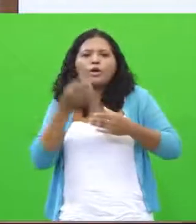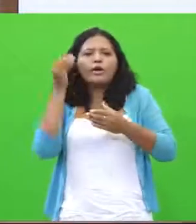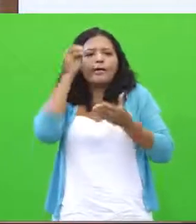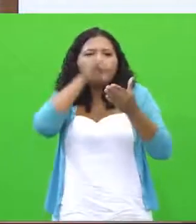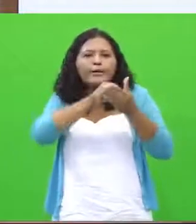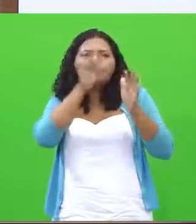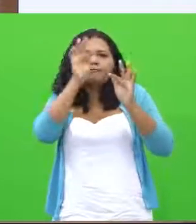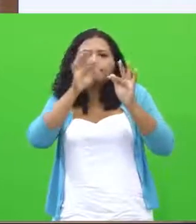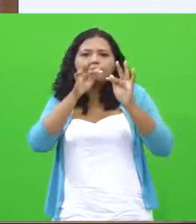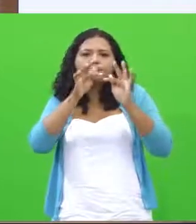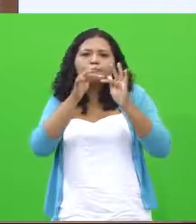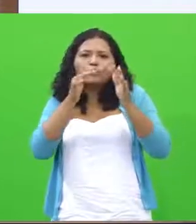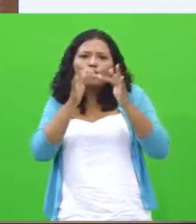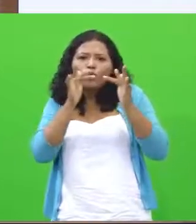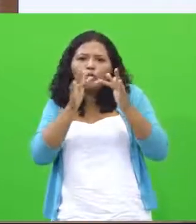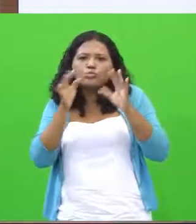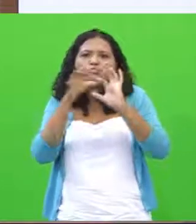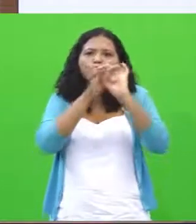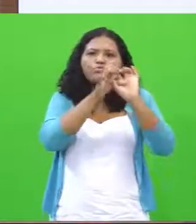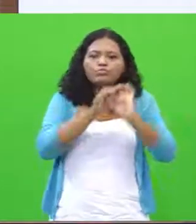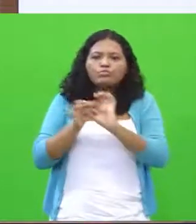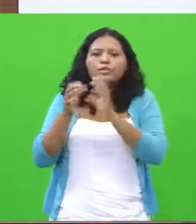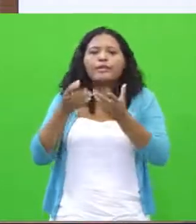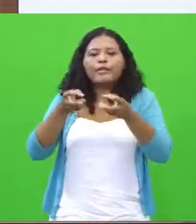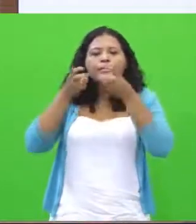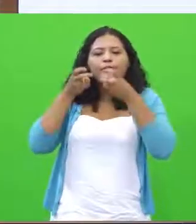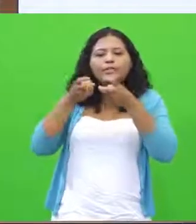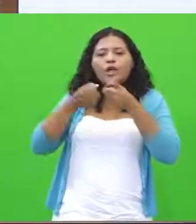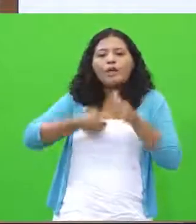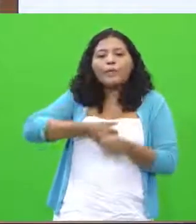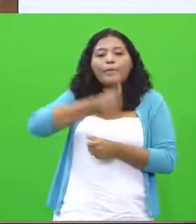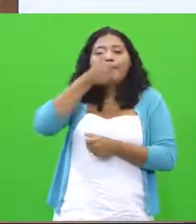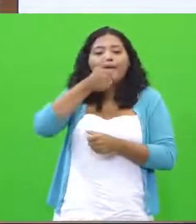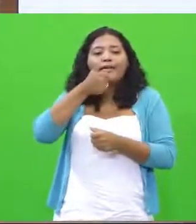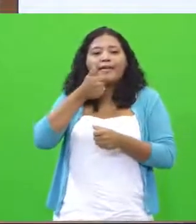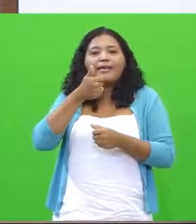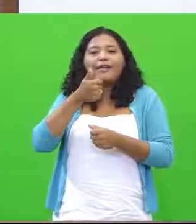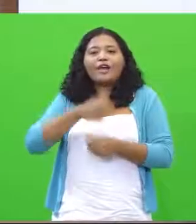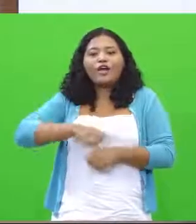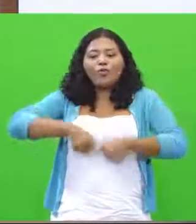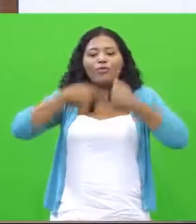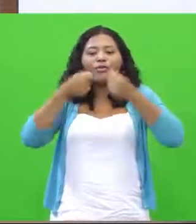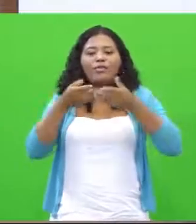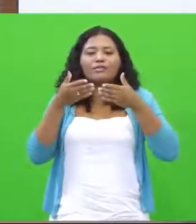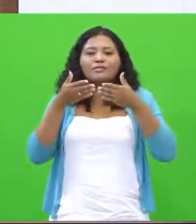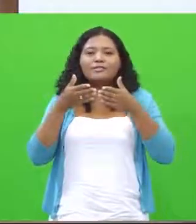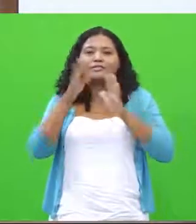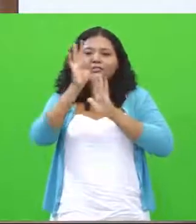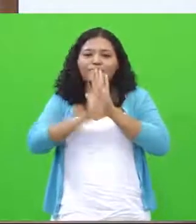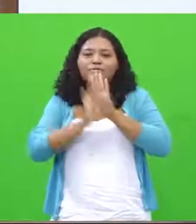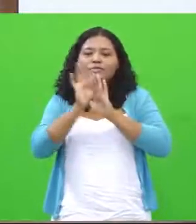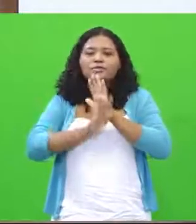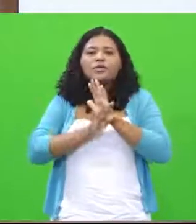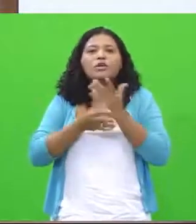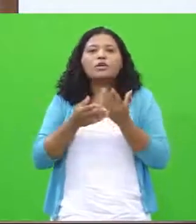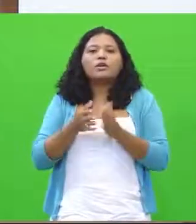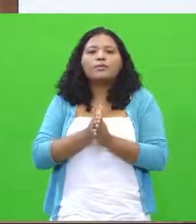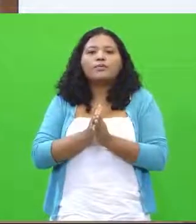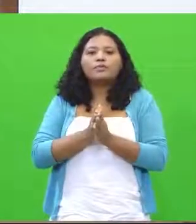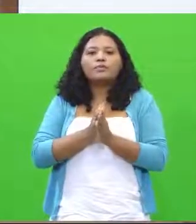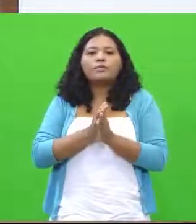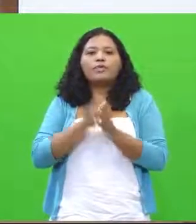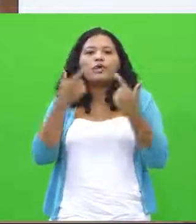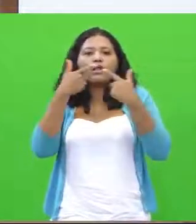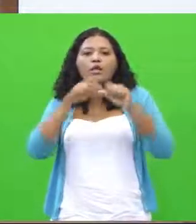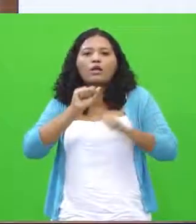contexto aí nós estamos percebendo a competência 1 que é a questão da modalidade escrita da língua